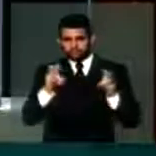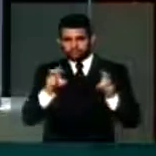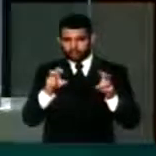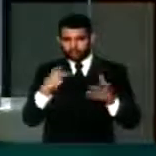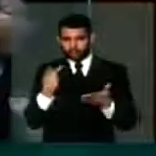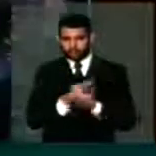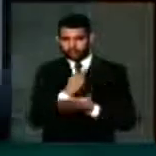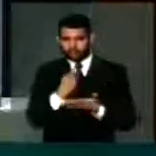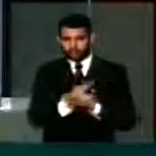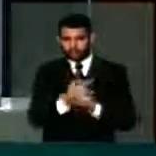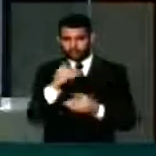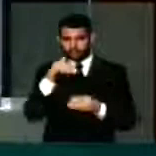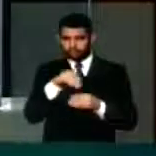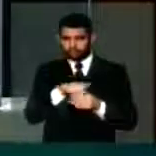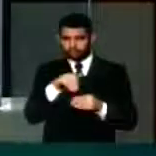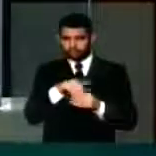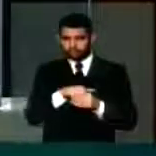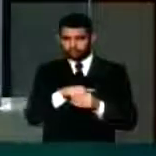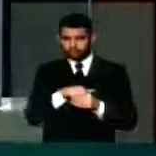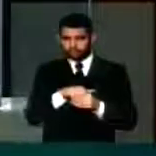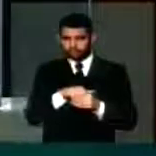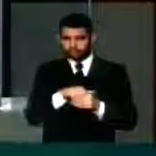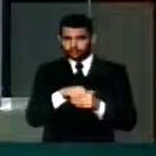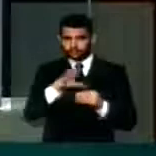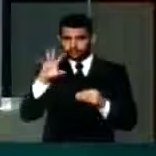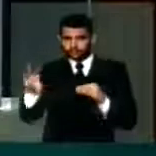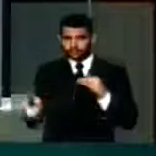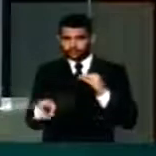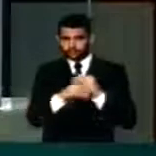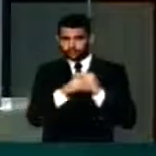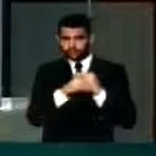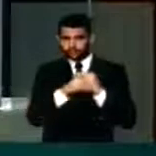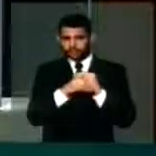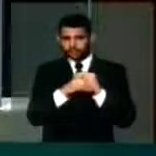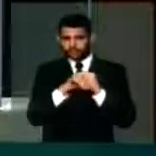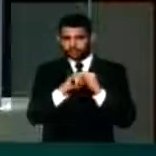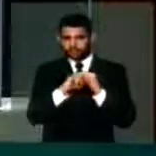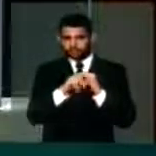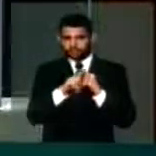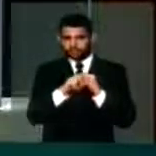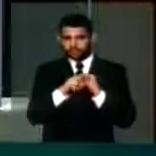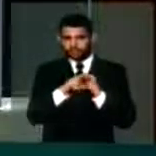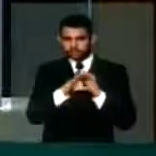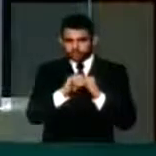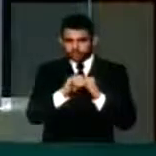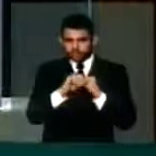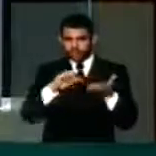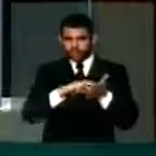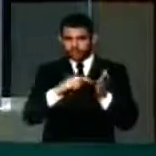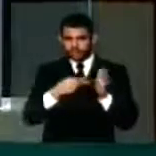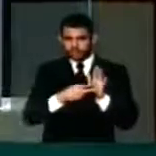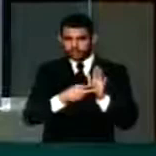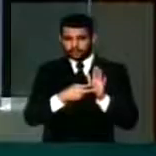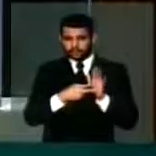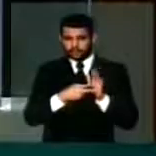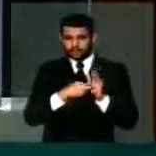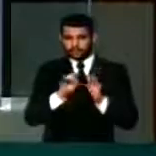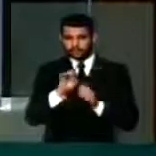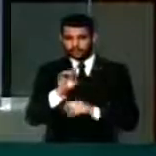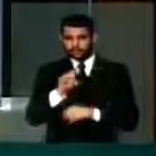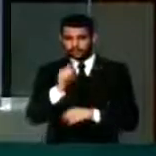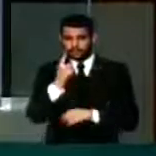errado. Nós estamos votando emendas impositivas, que significam só